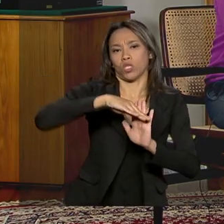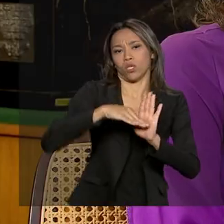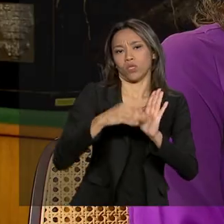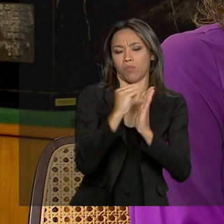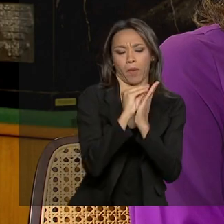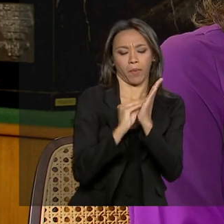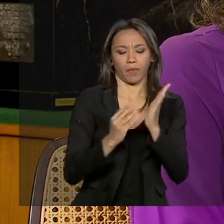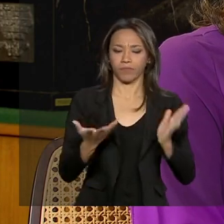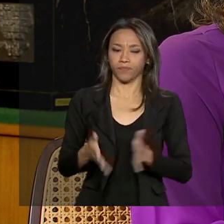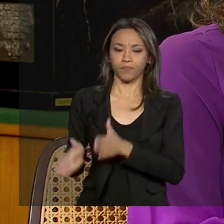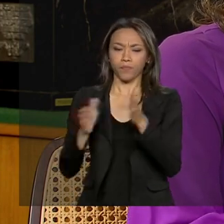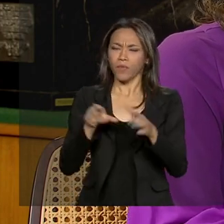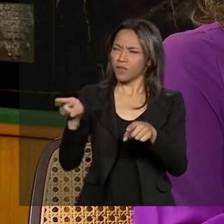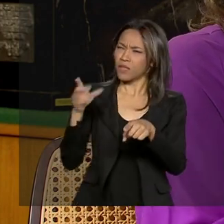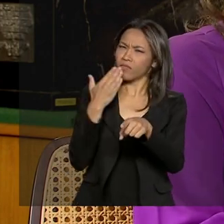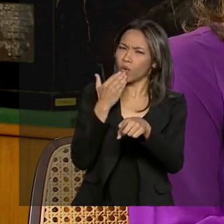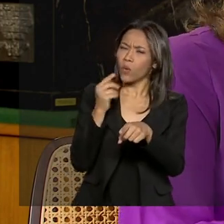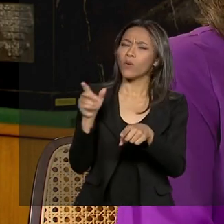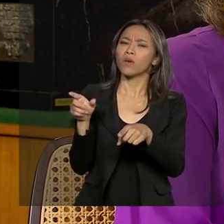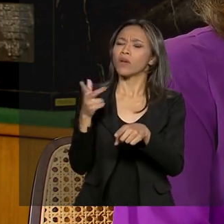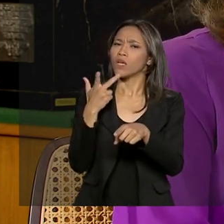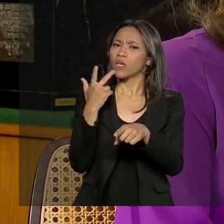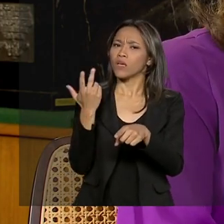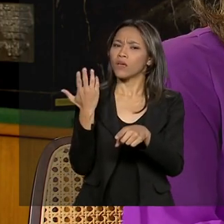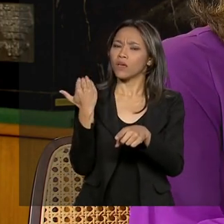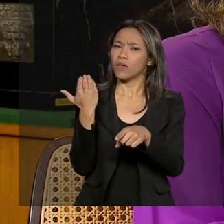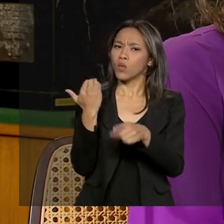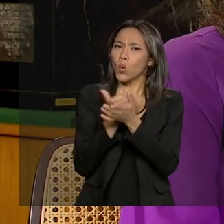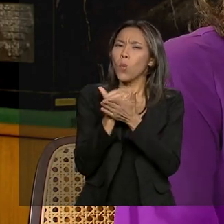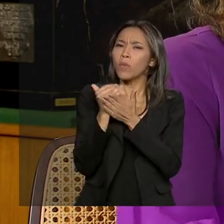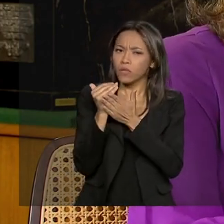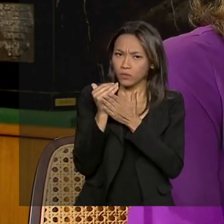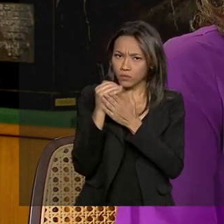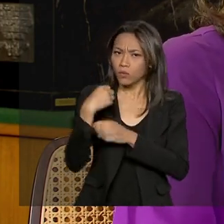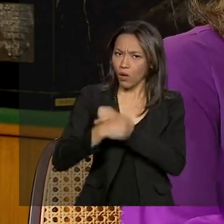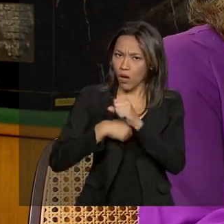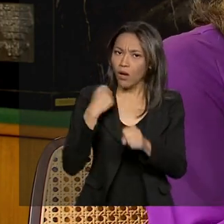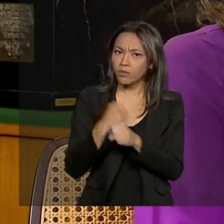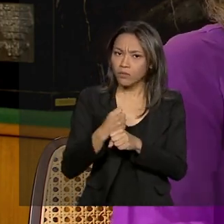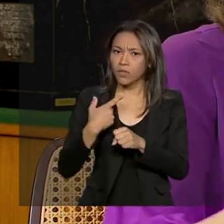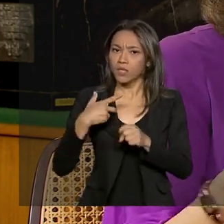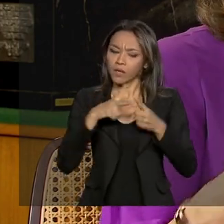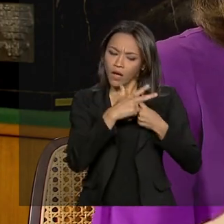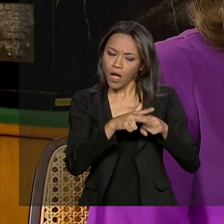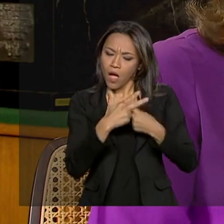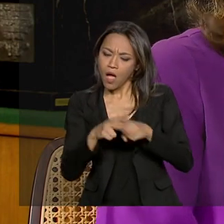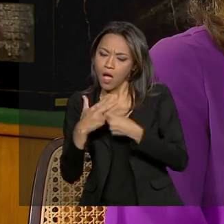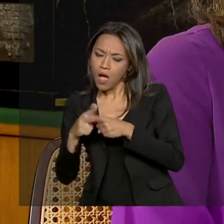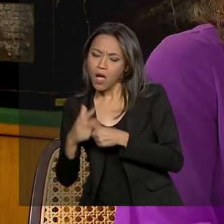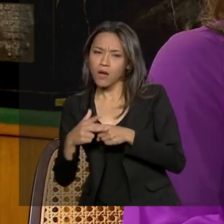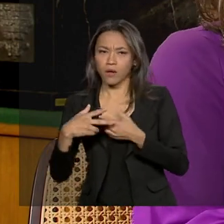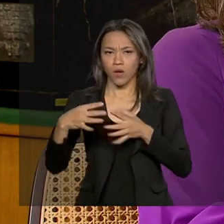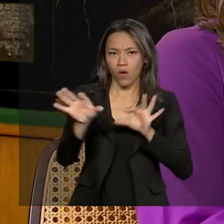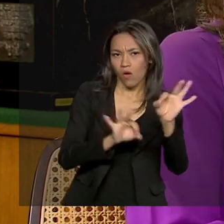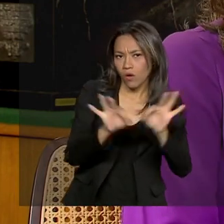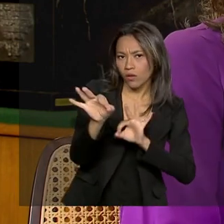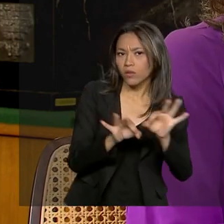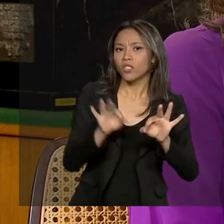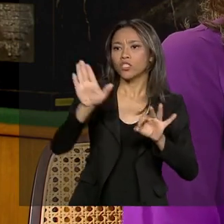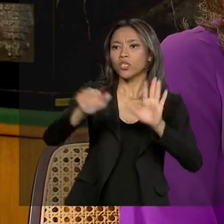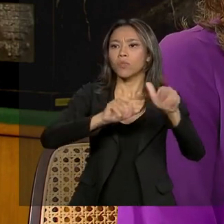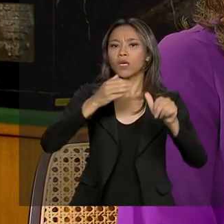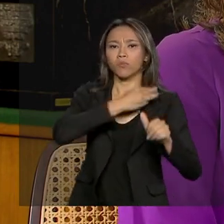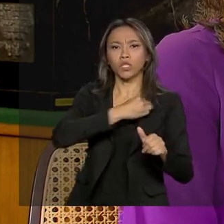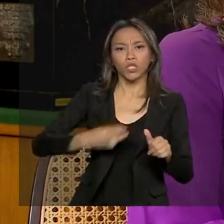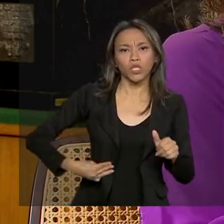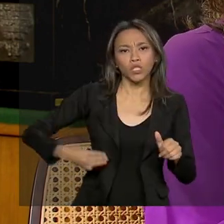lá no começo do ano que o governo estava ainda acertando o time. Nesse ano a gente inclusive viu uma troca de alguns ministros, de algumas secretarias. Lá no começo